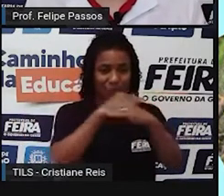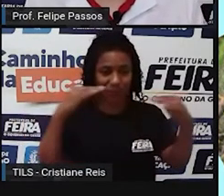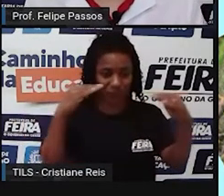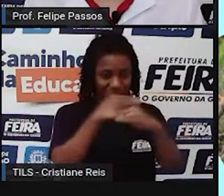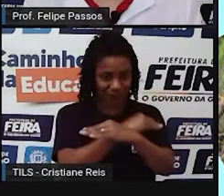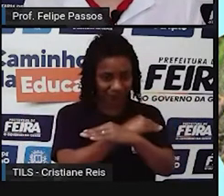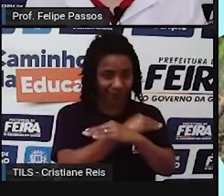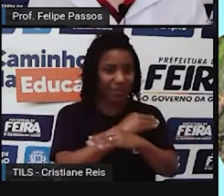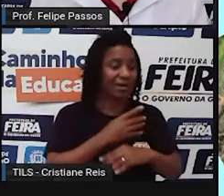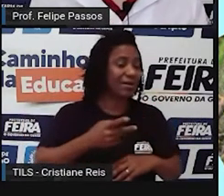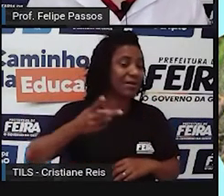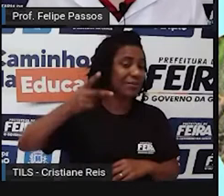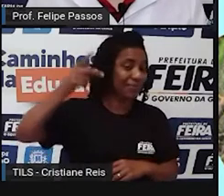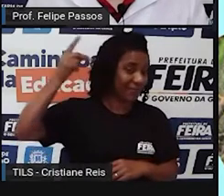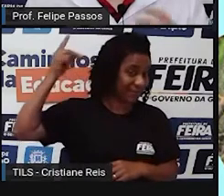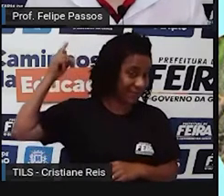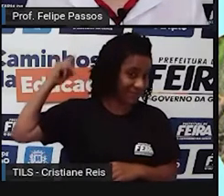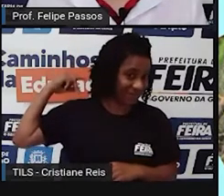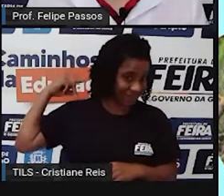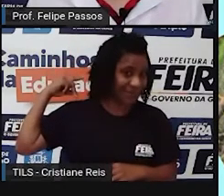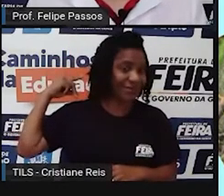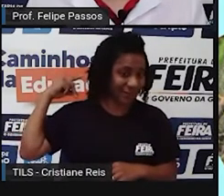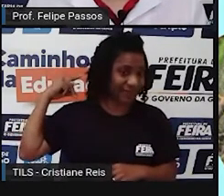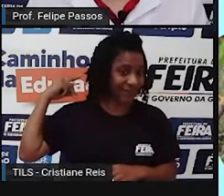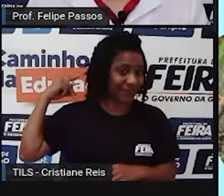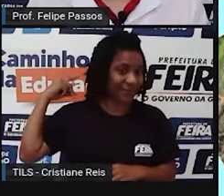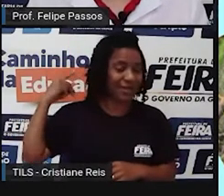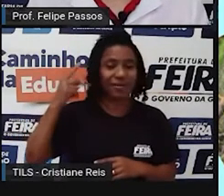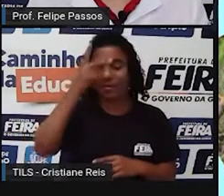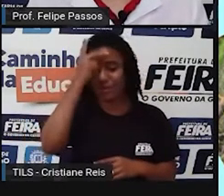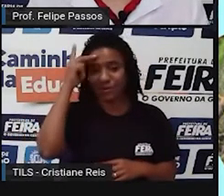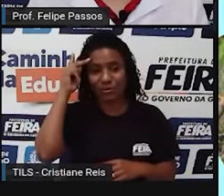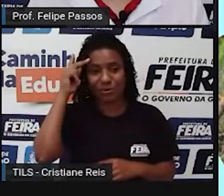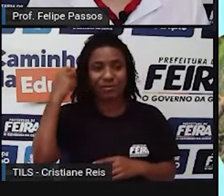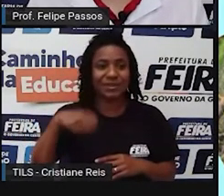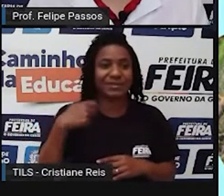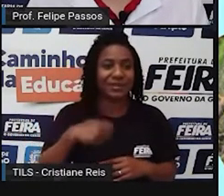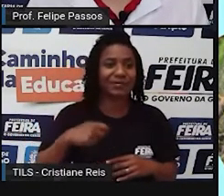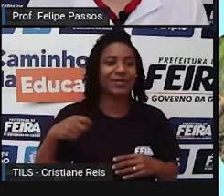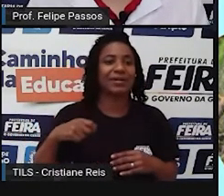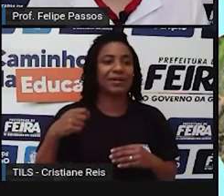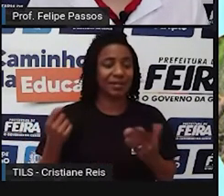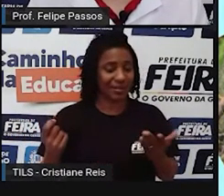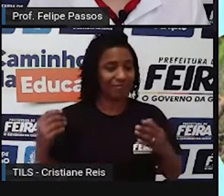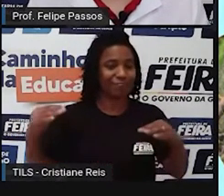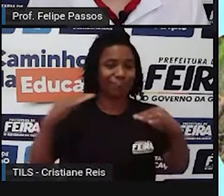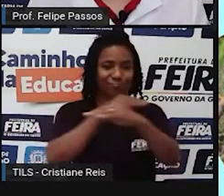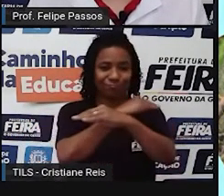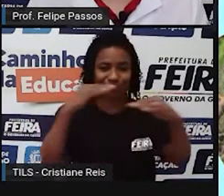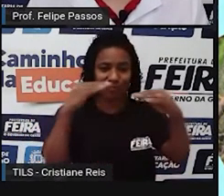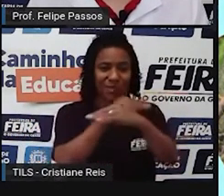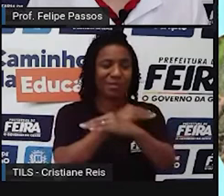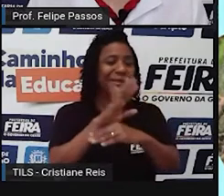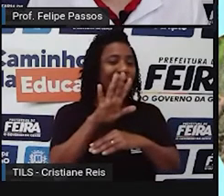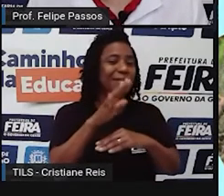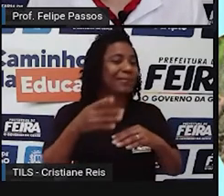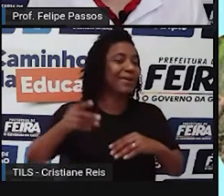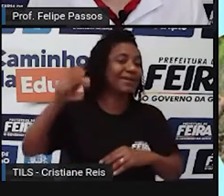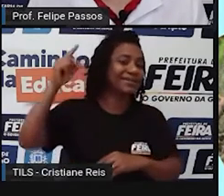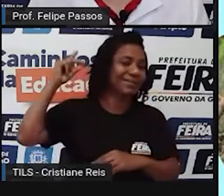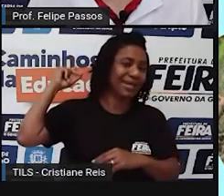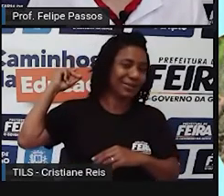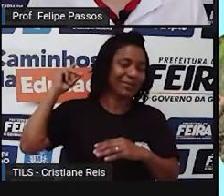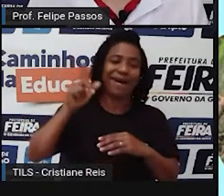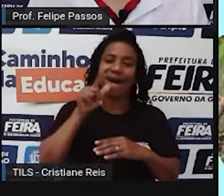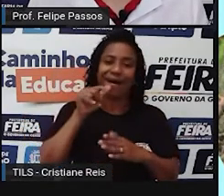deslocamento era muito importante, a parte mais importante dele, digamos assim, era feita pela água, Pelas embarcações. Mas, desde